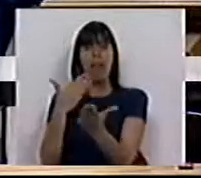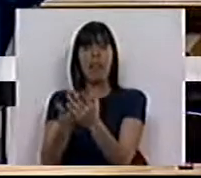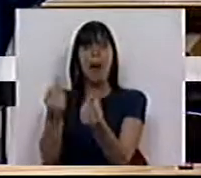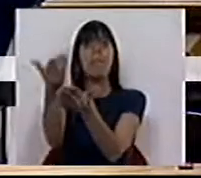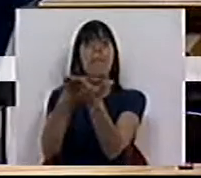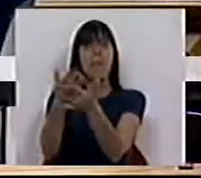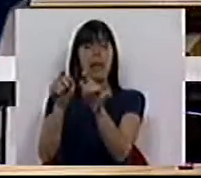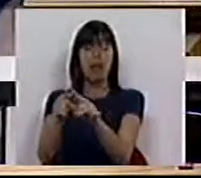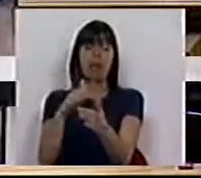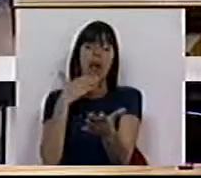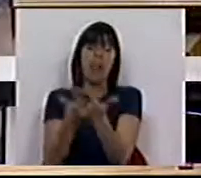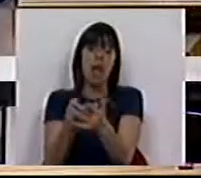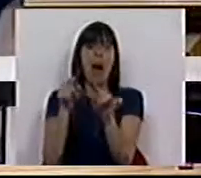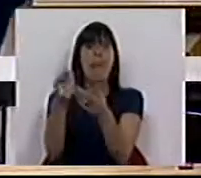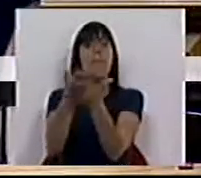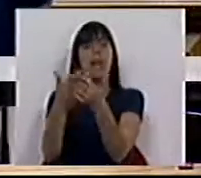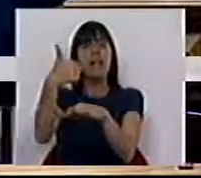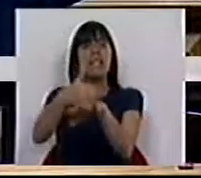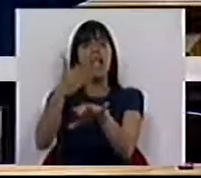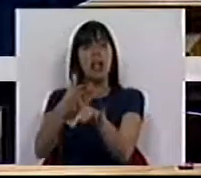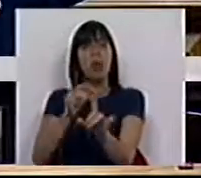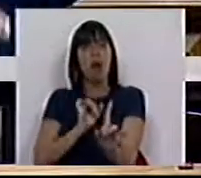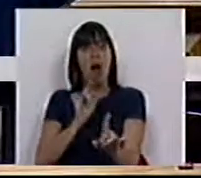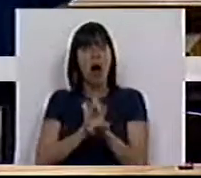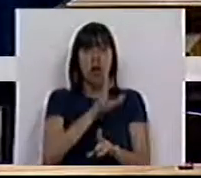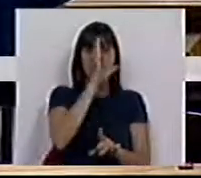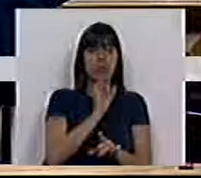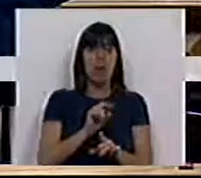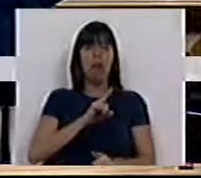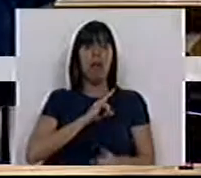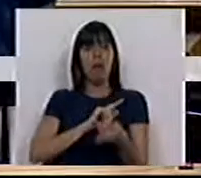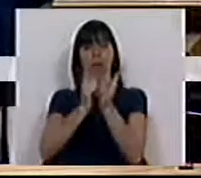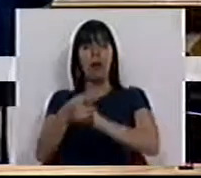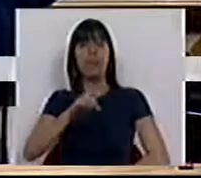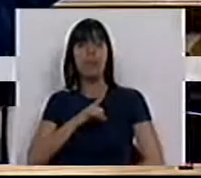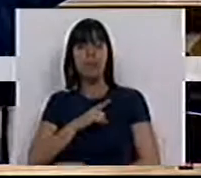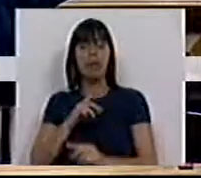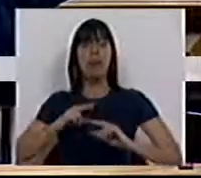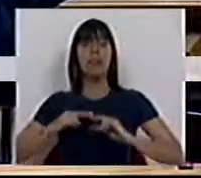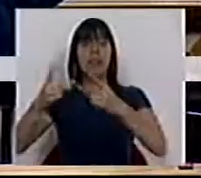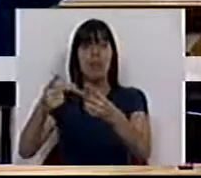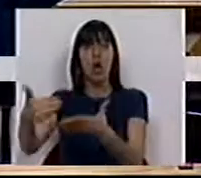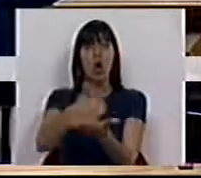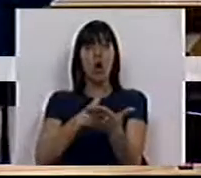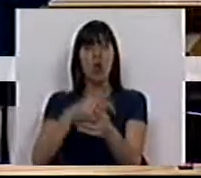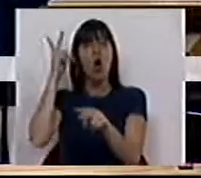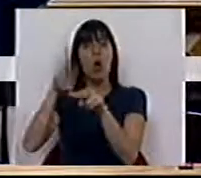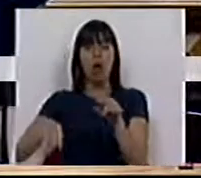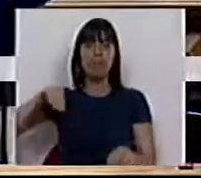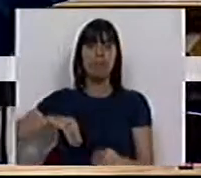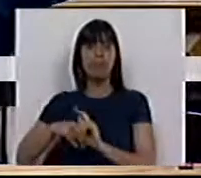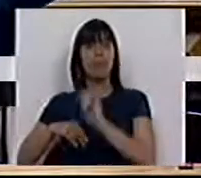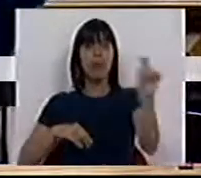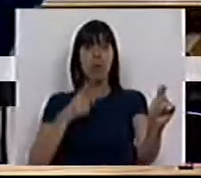ao mercado setores que eram públicos através da privatização, transferir recursos, cortando os